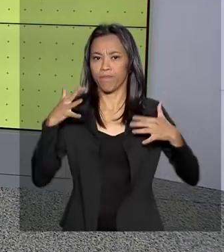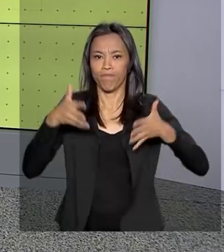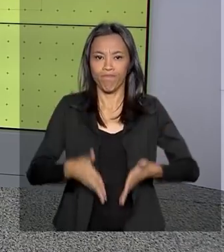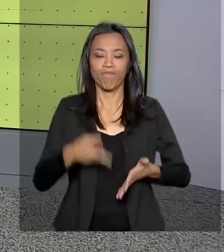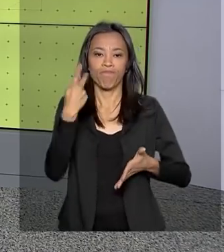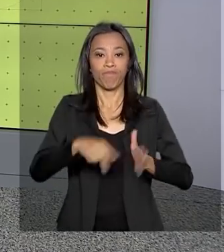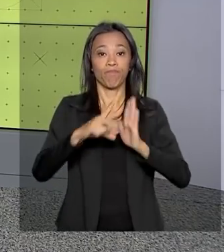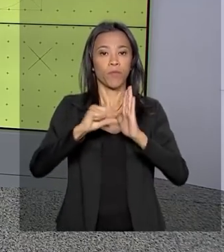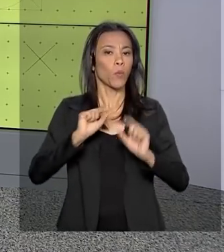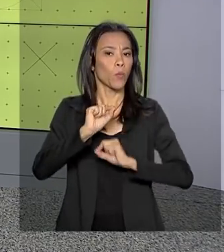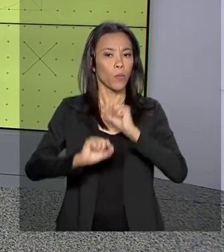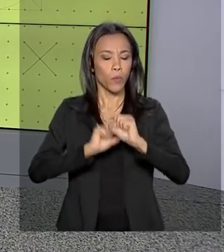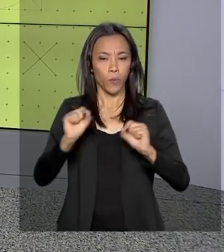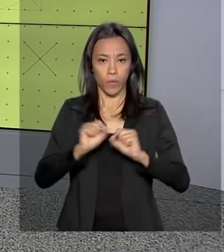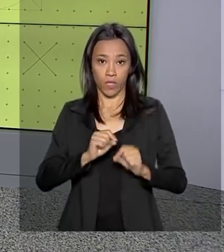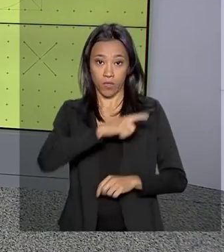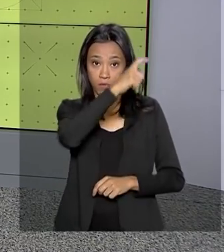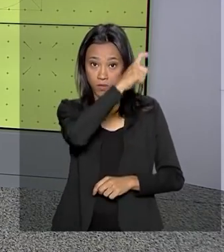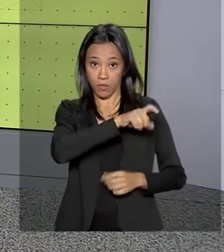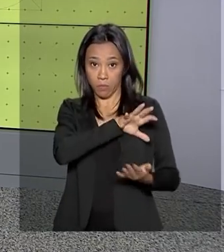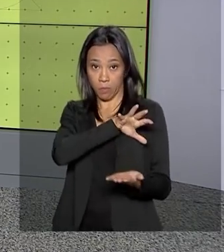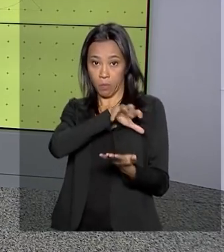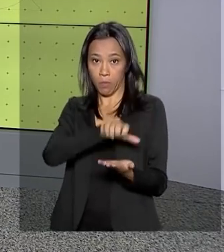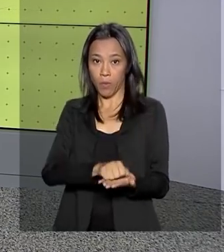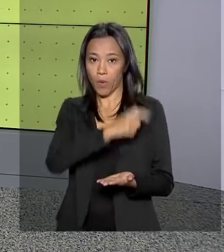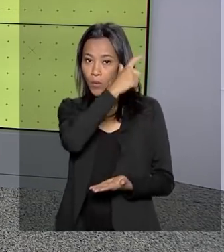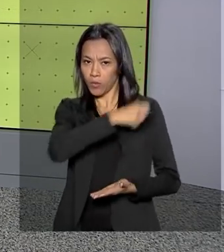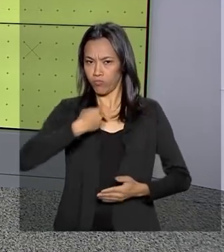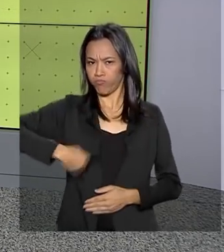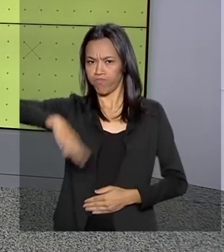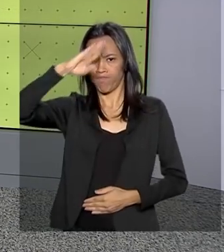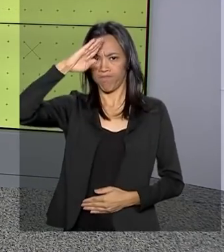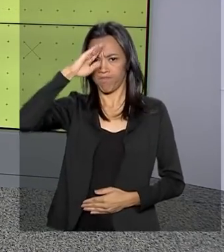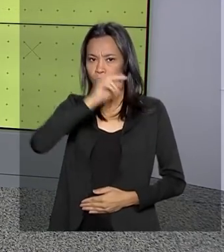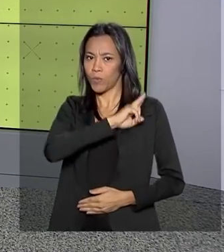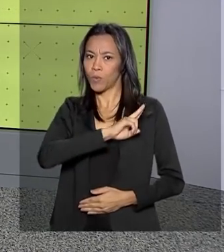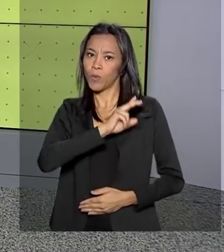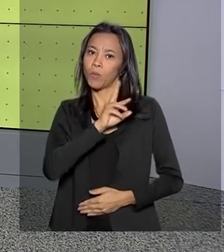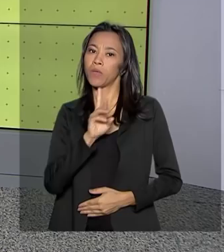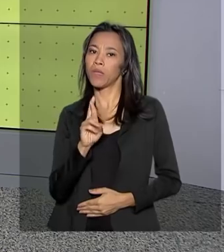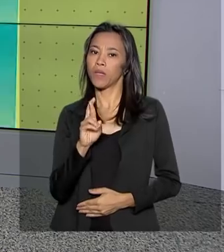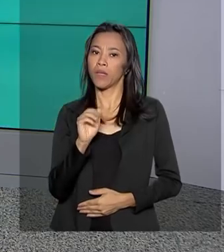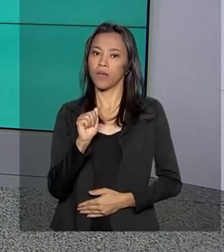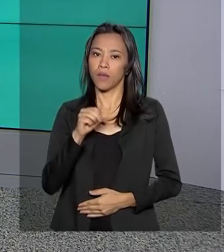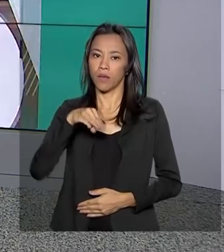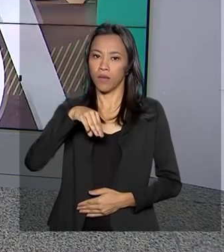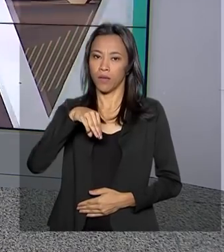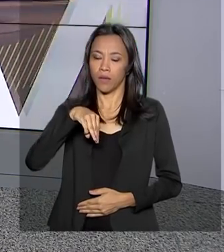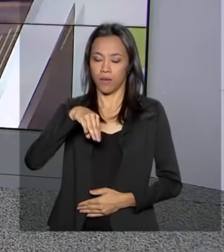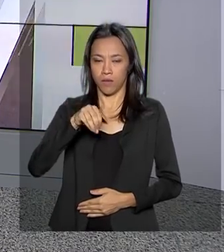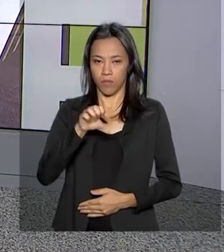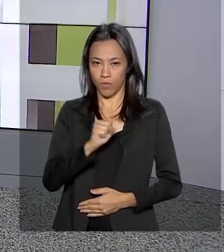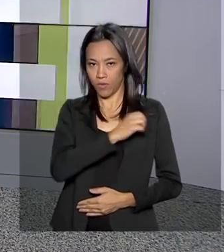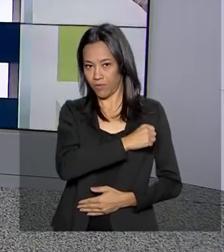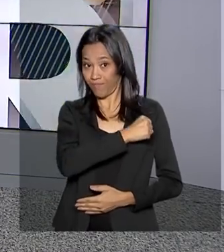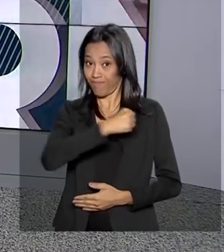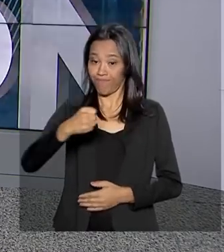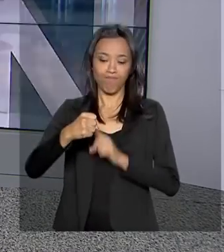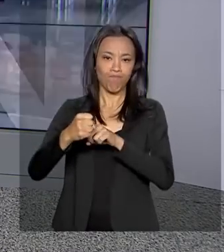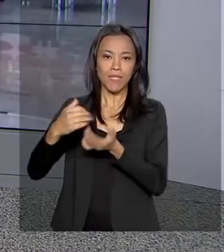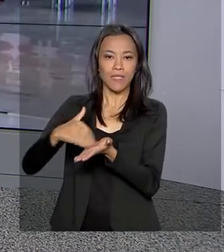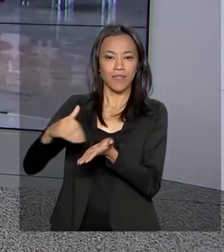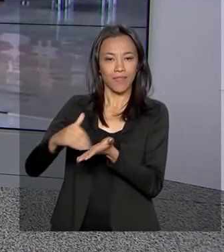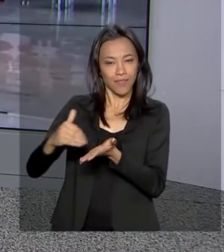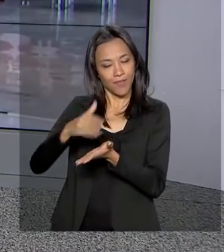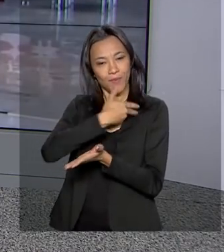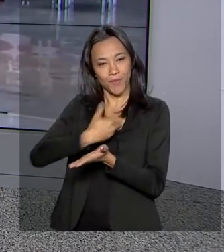Brasília da cerimônia de posse do general de Exército, Luiz Eduardo Ramos, na Secretaria de Governo. Vamos até o Palácio do Planalto para conversar